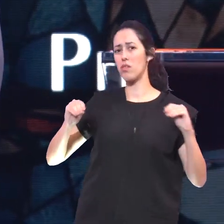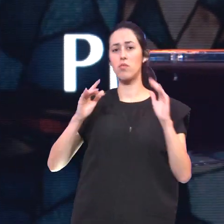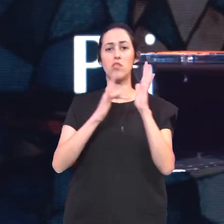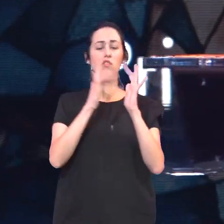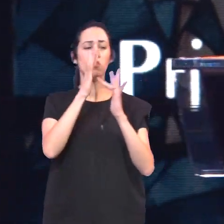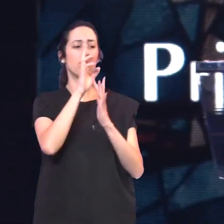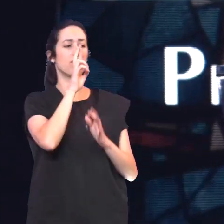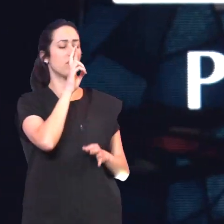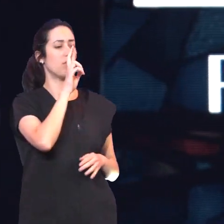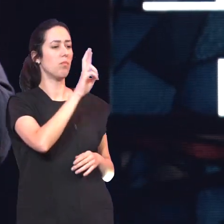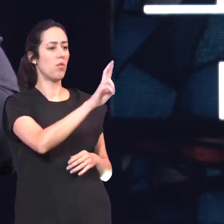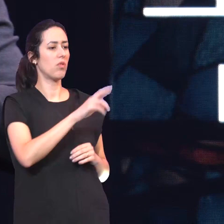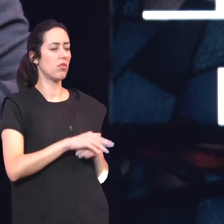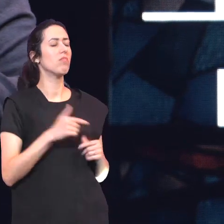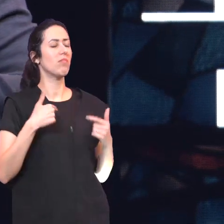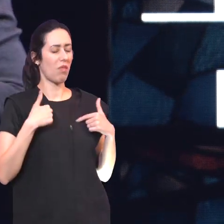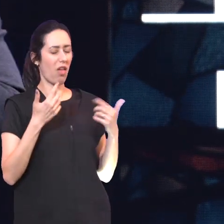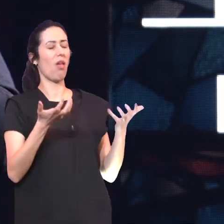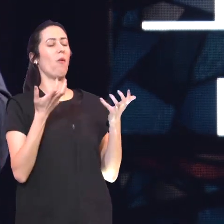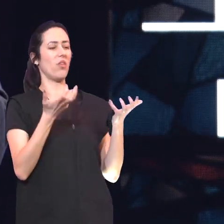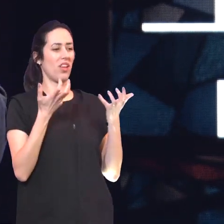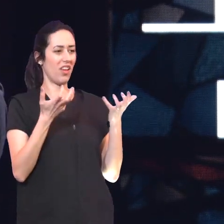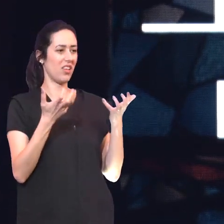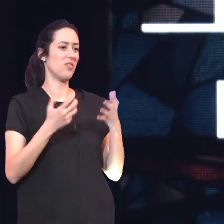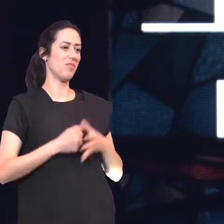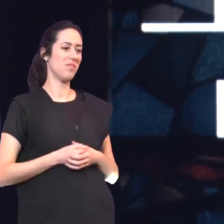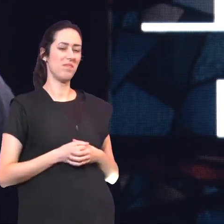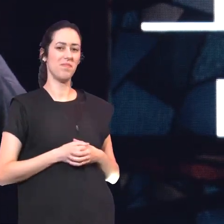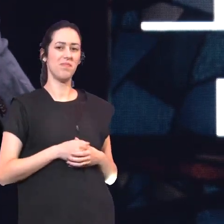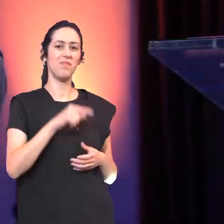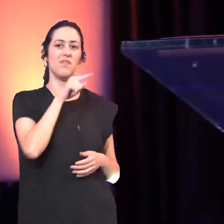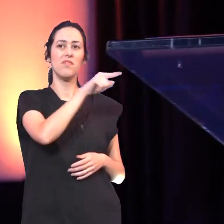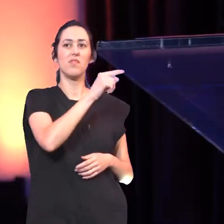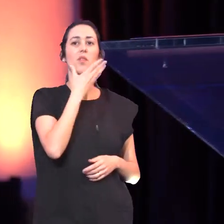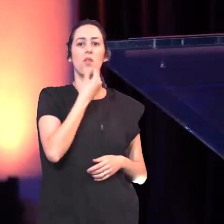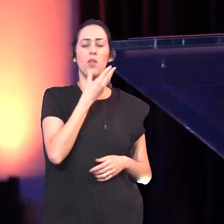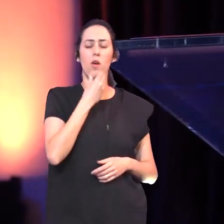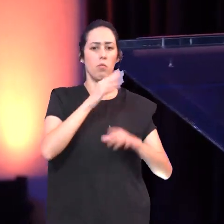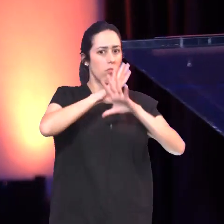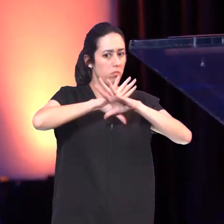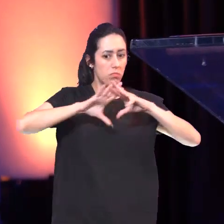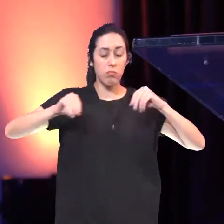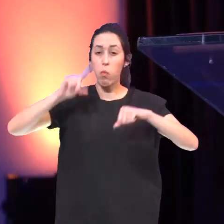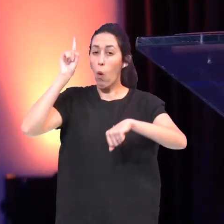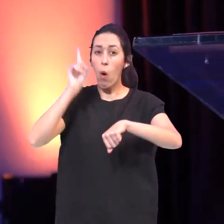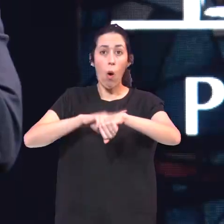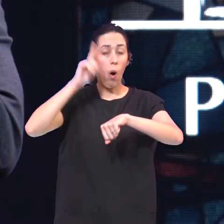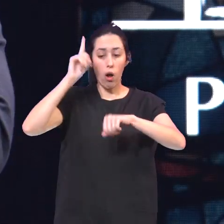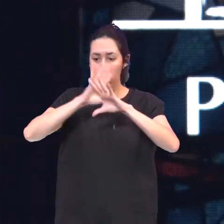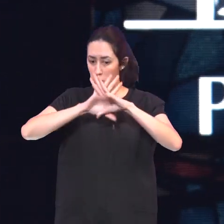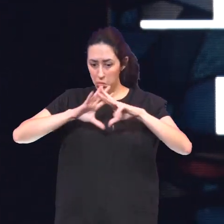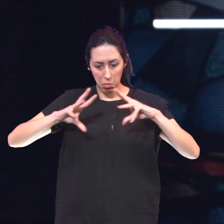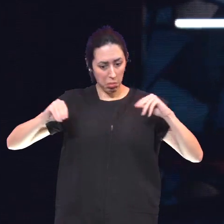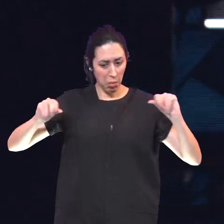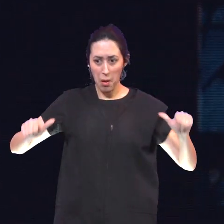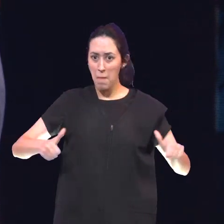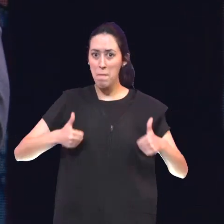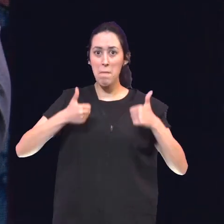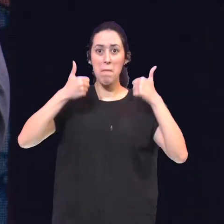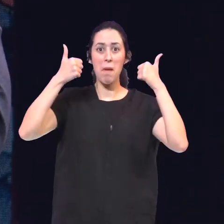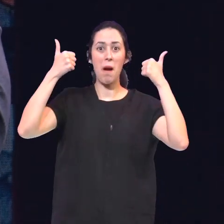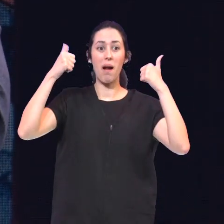disse Eu quero E aquele homem Foi curado Imediatamente E a realidade De ser um